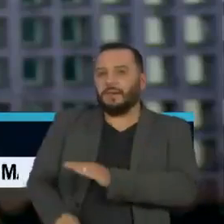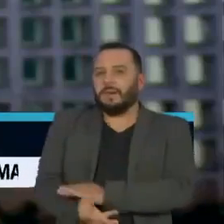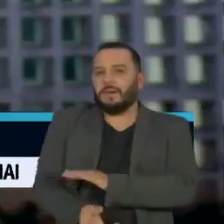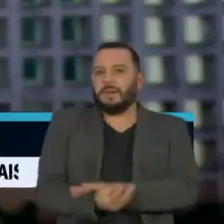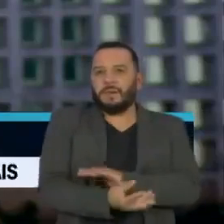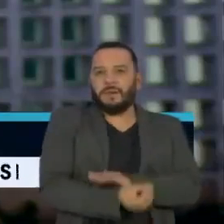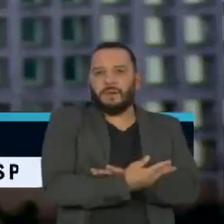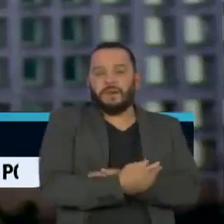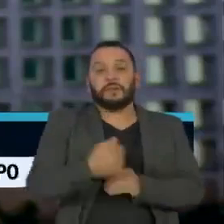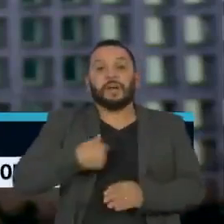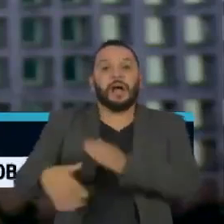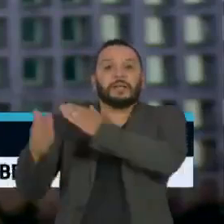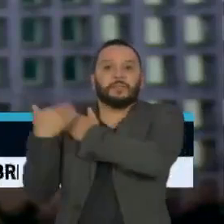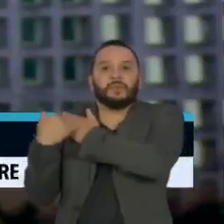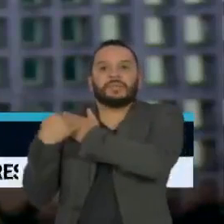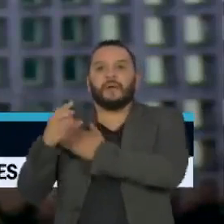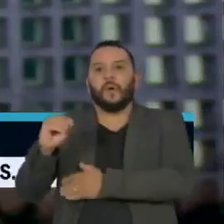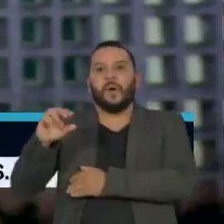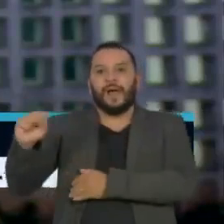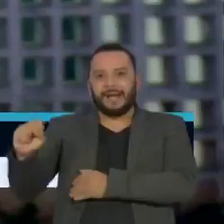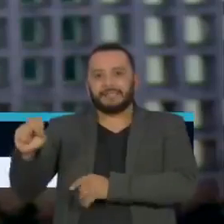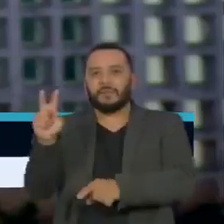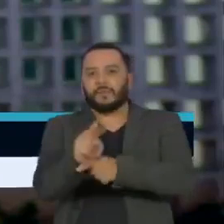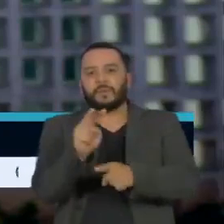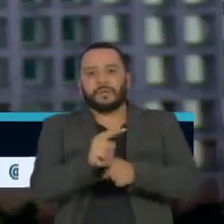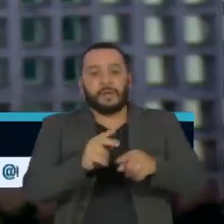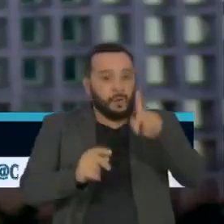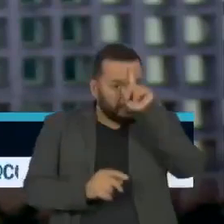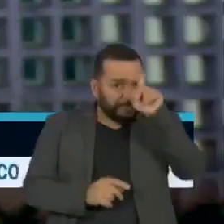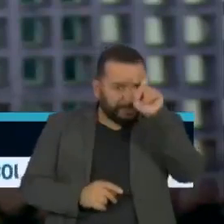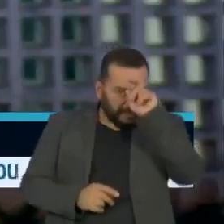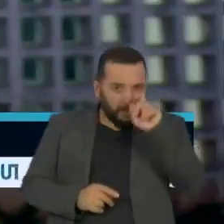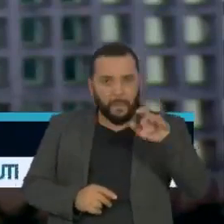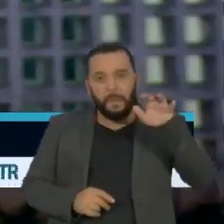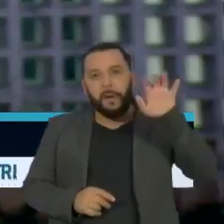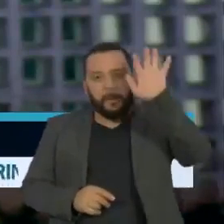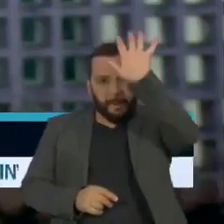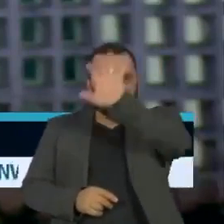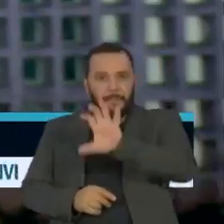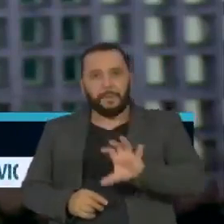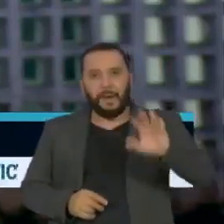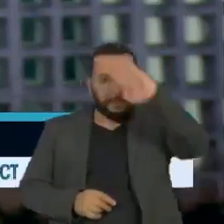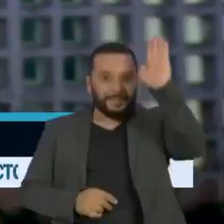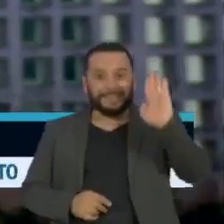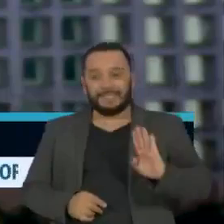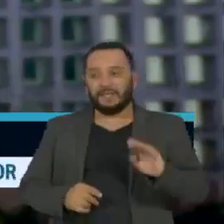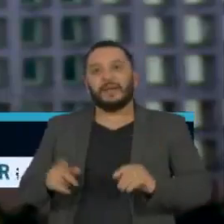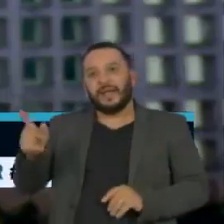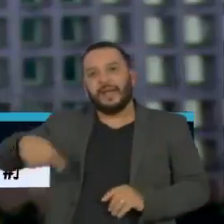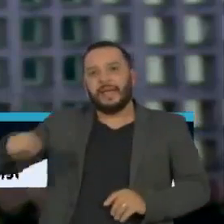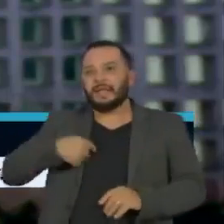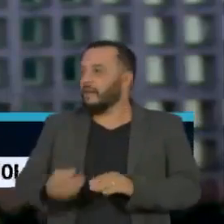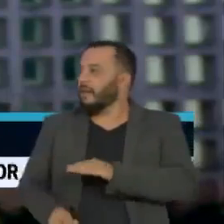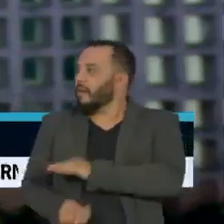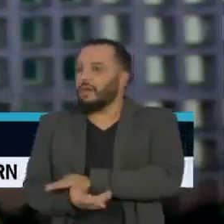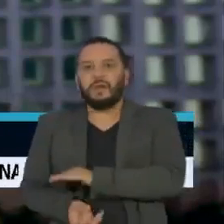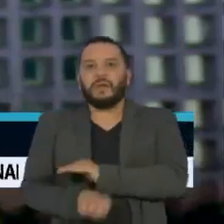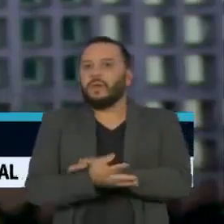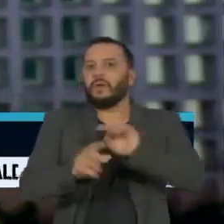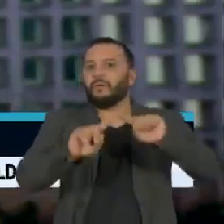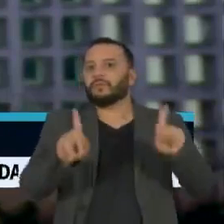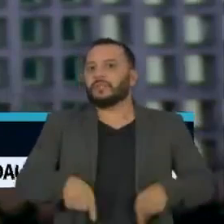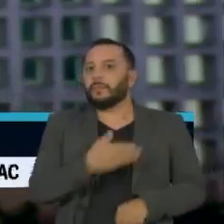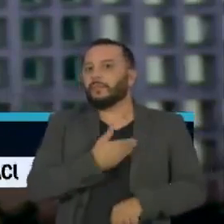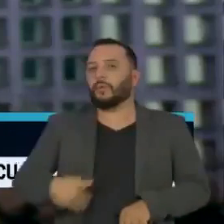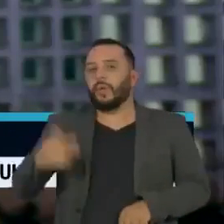organizações sociais que administram hospitais em várias cidades do país são suspeitos de pagar propina para agentes públicos,